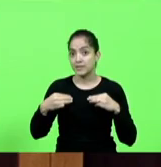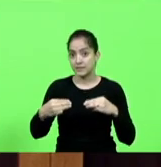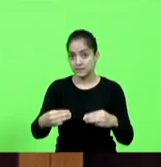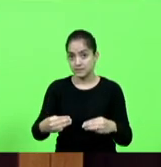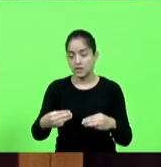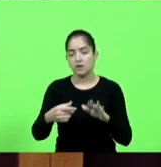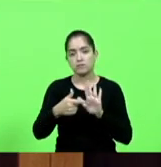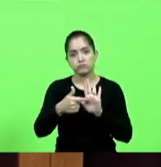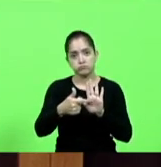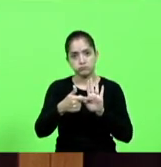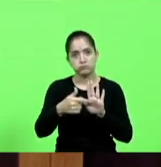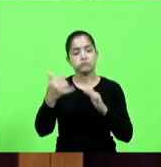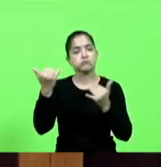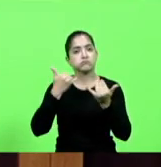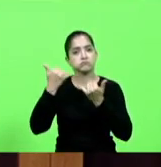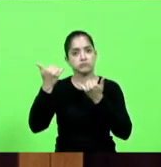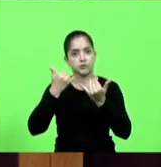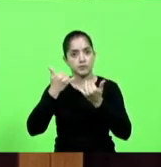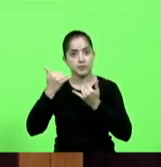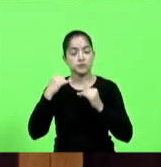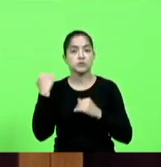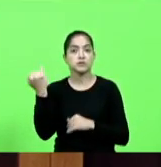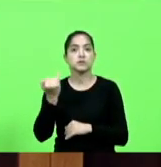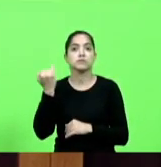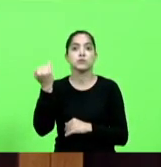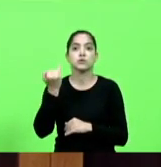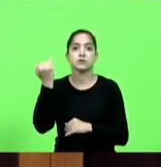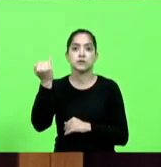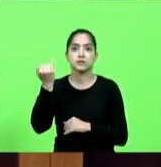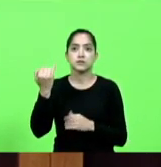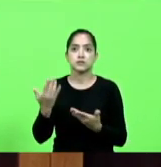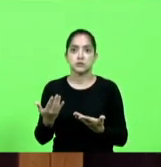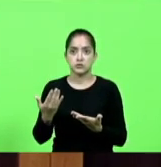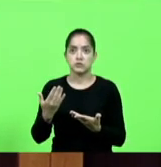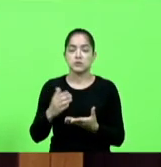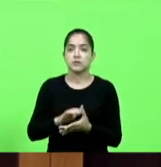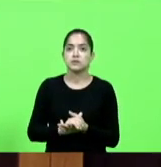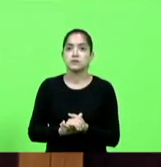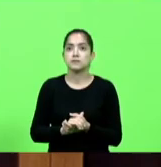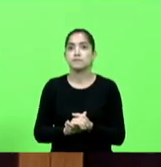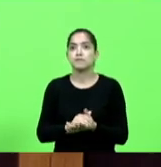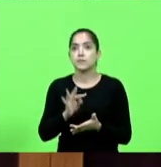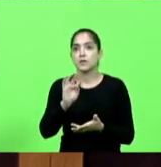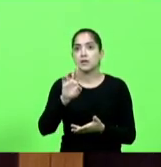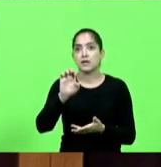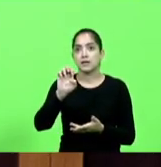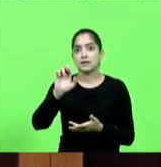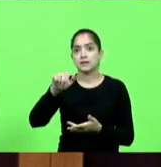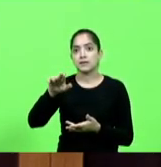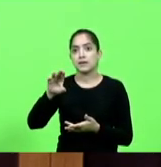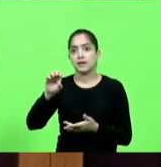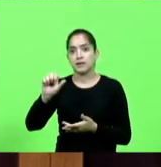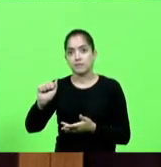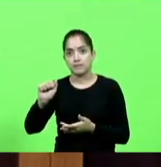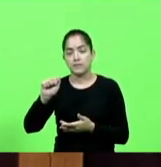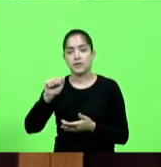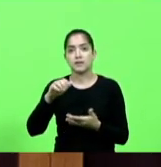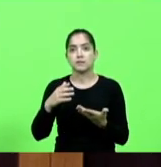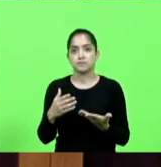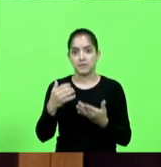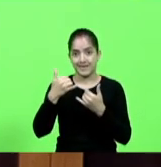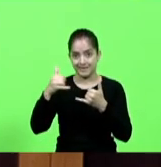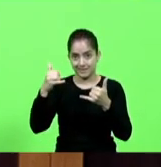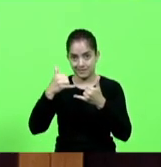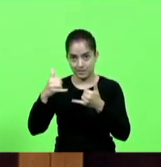e informações até importantes a termoelétrica jorge lacerda será habilitada para participar